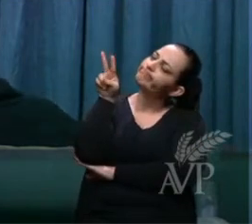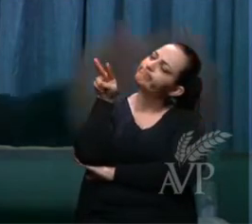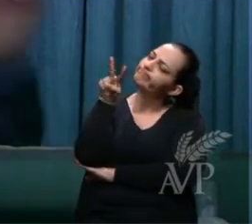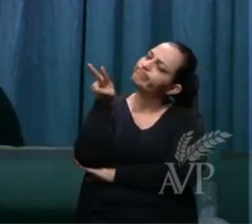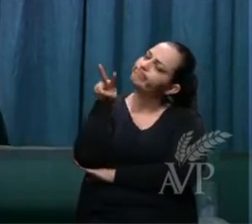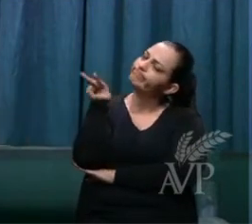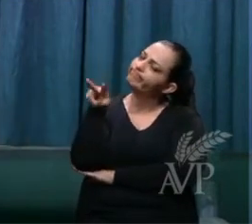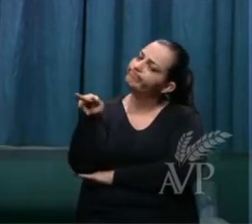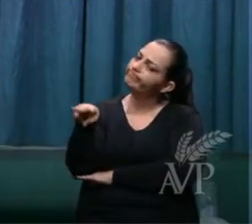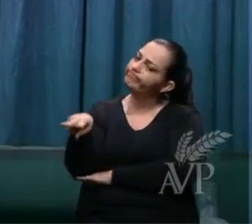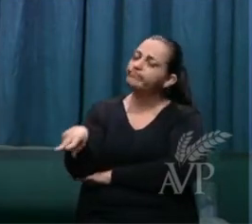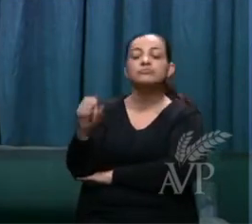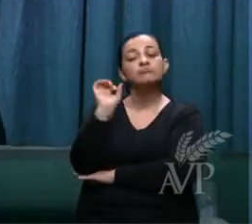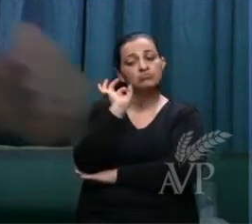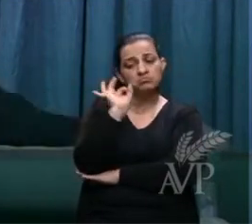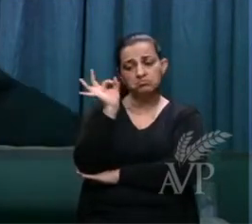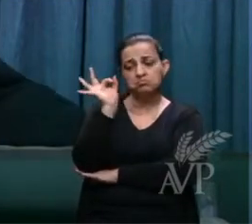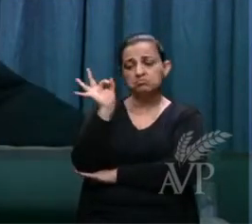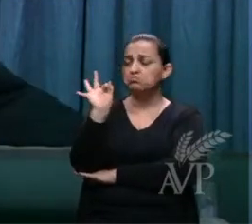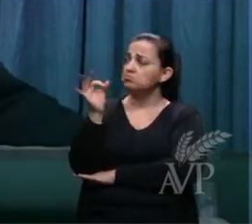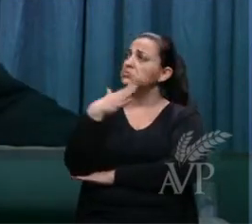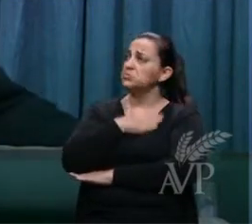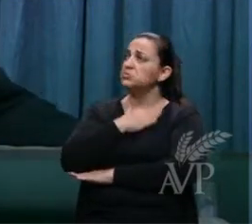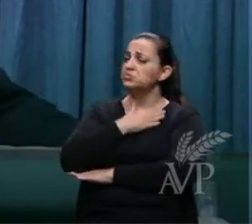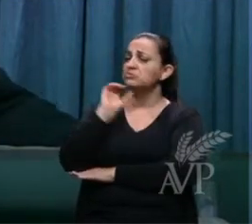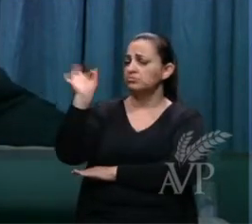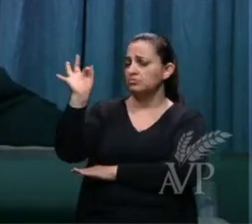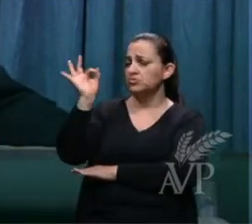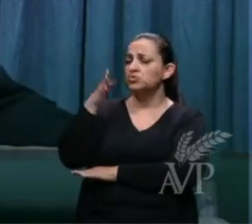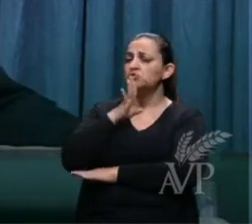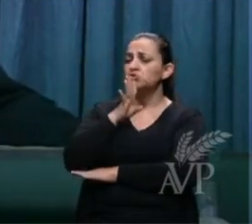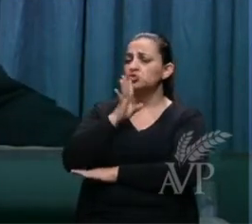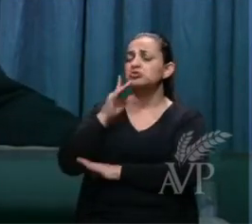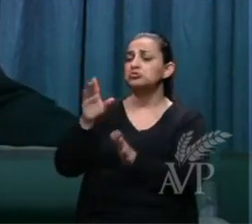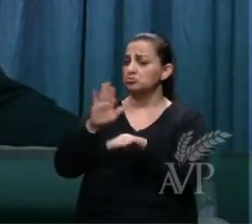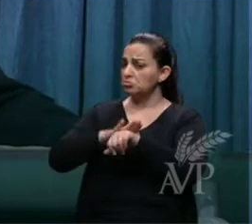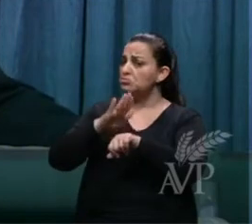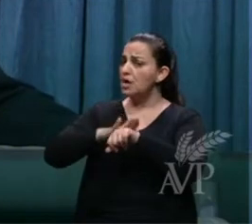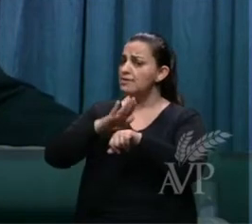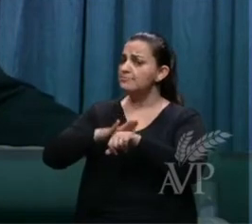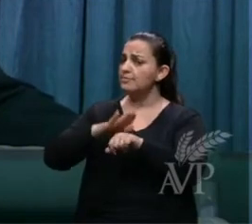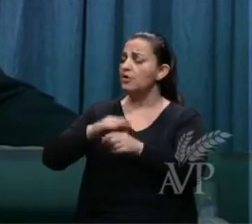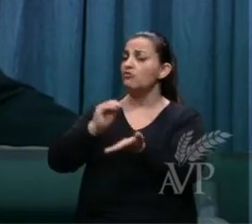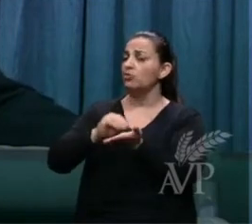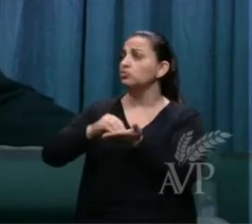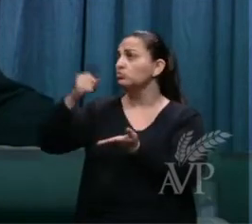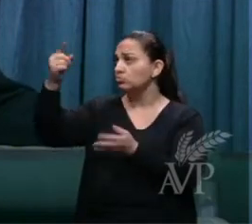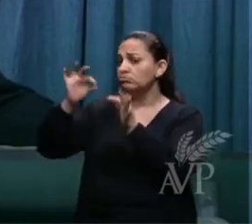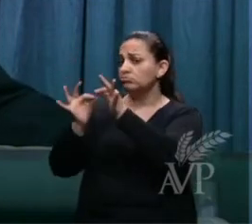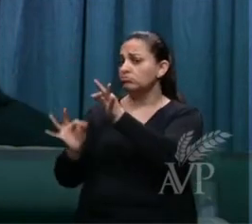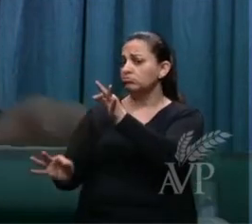olhou eu reconheço eles são meus tem mais então traga